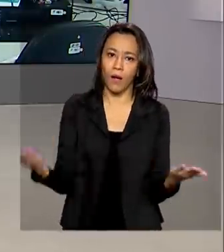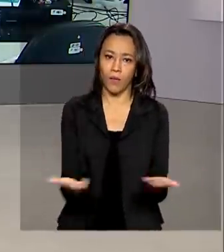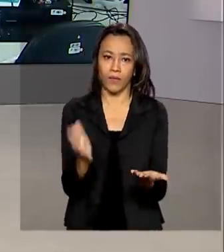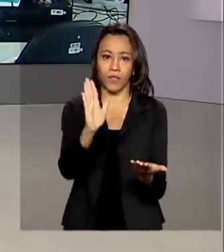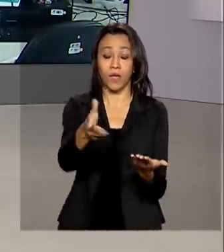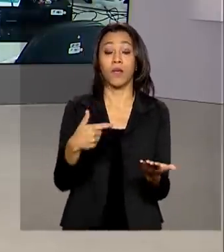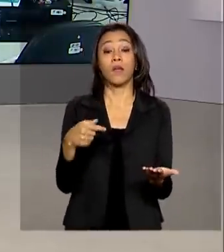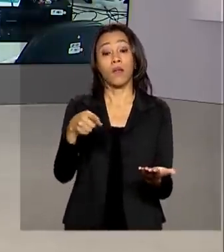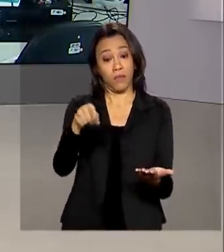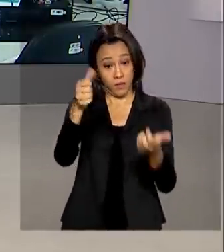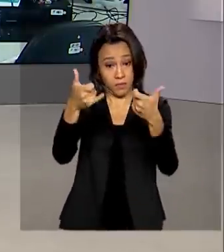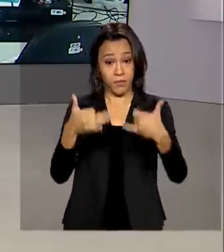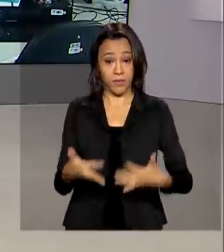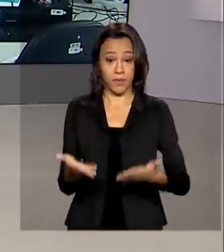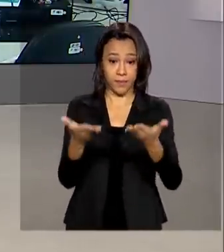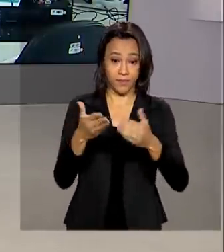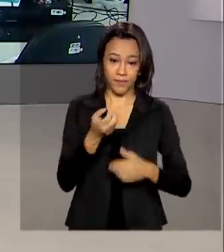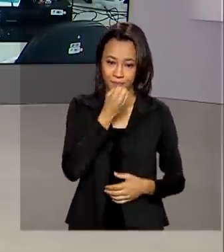Cláudia, bom dia.